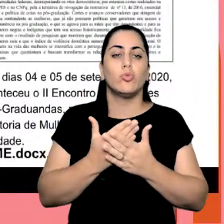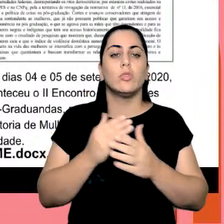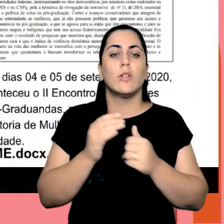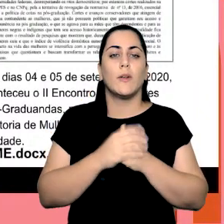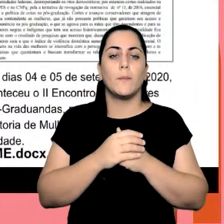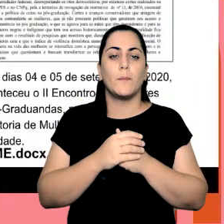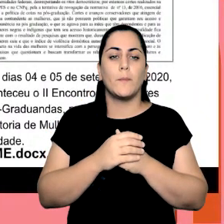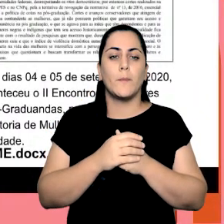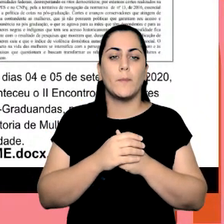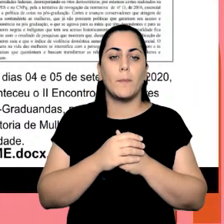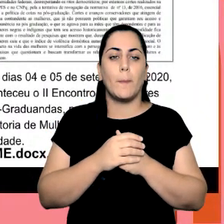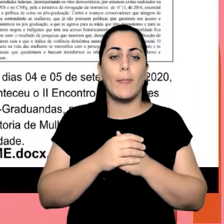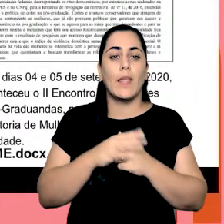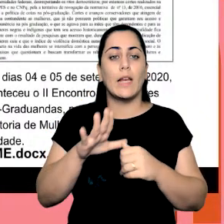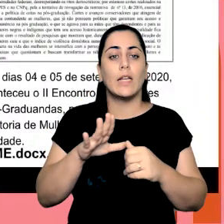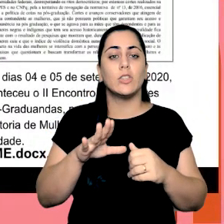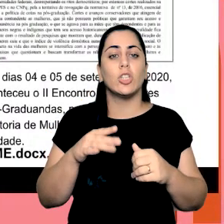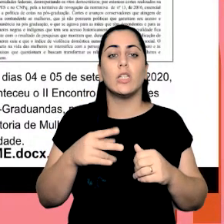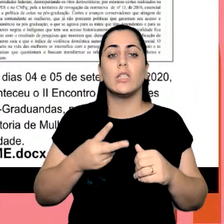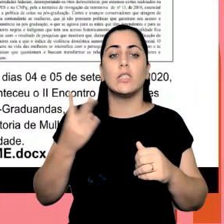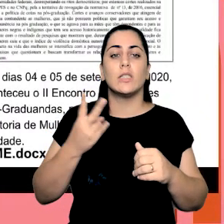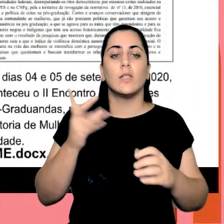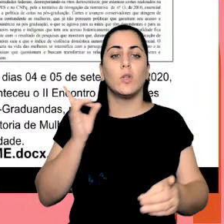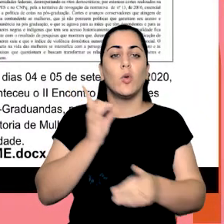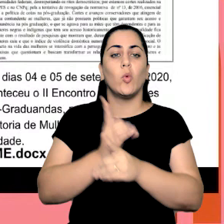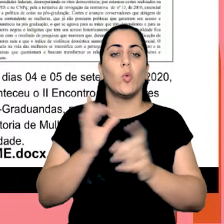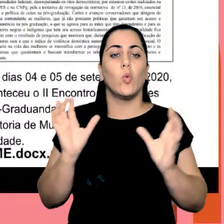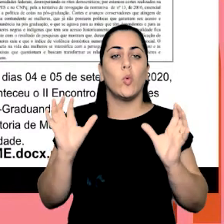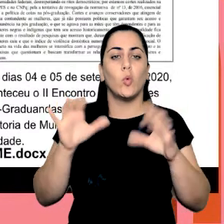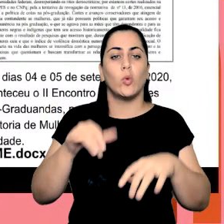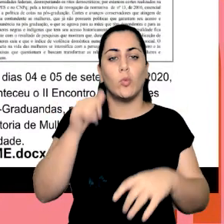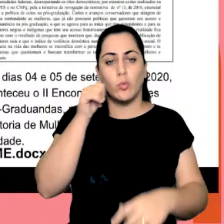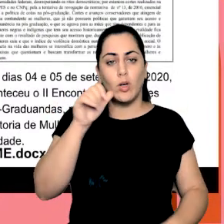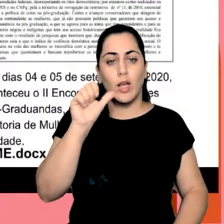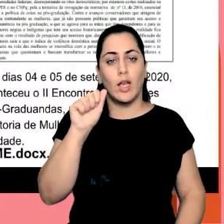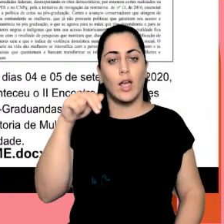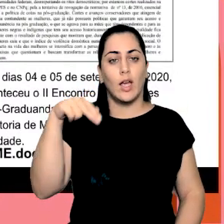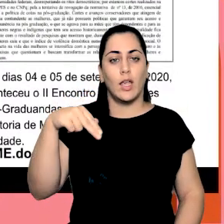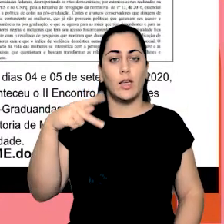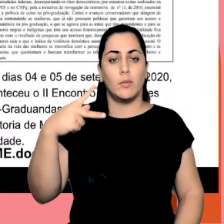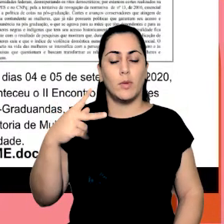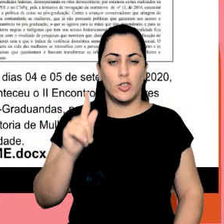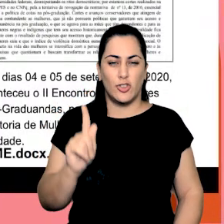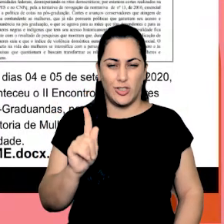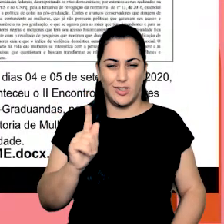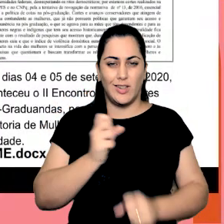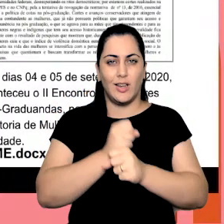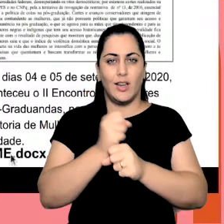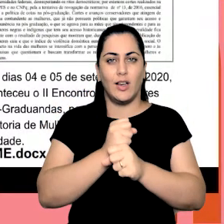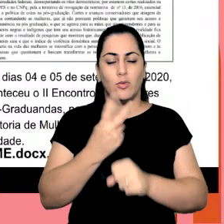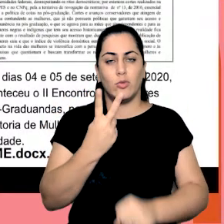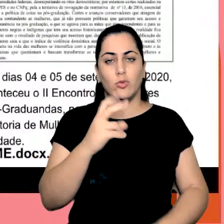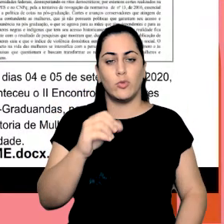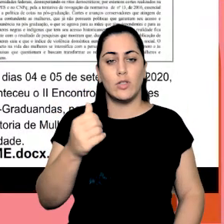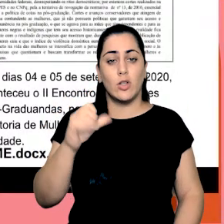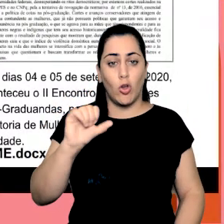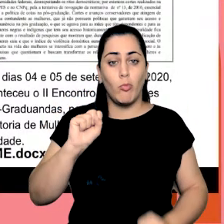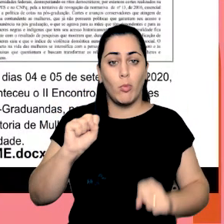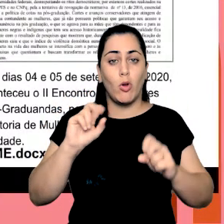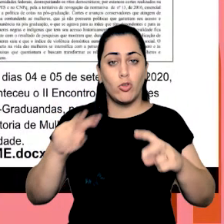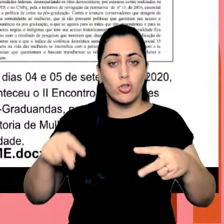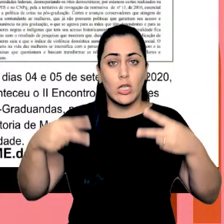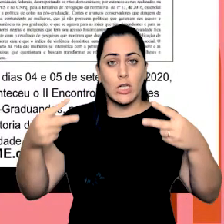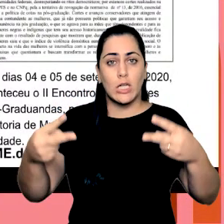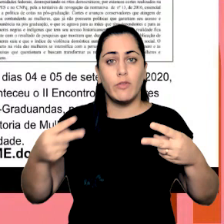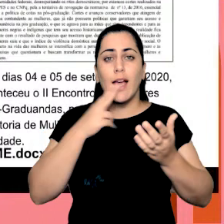fizeram o segundo encontro de mulheres da NPG em 2019 e aqui vocês podem acessar por esse link tá bom a